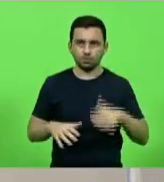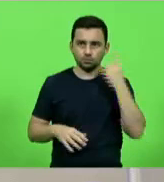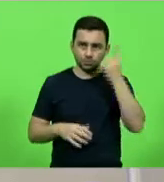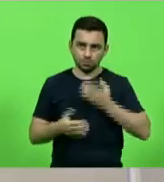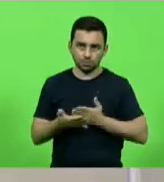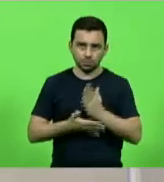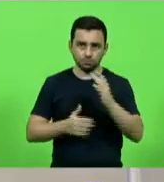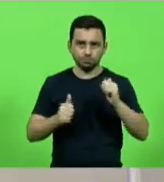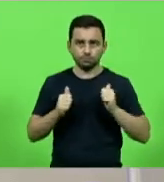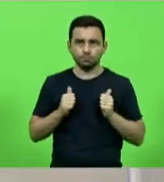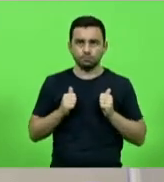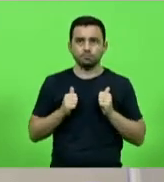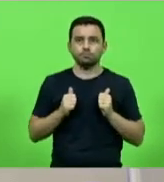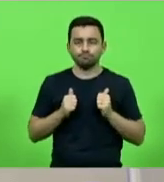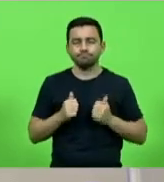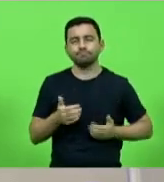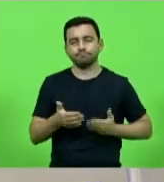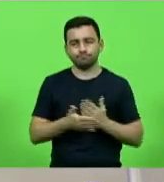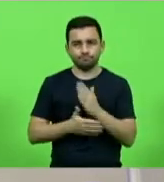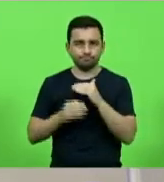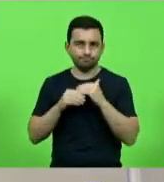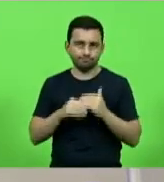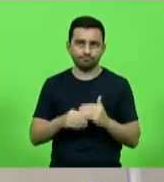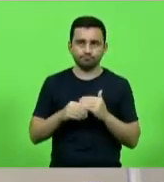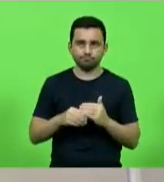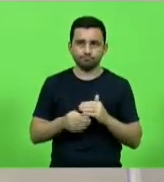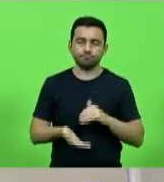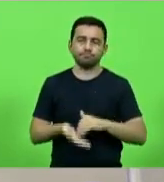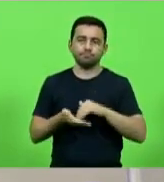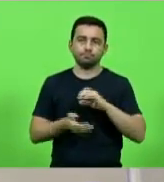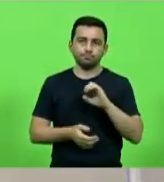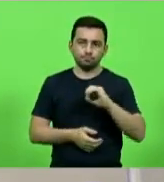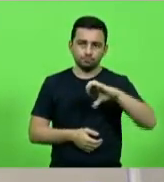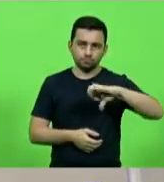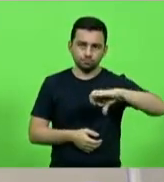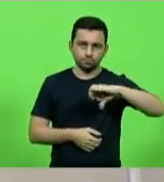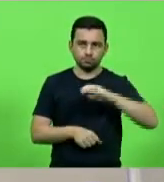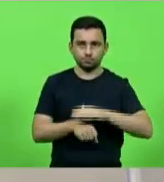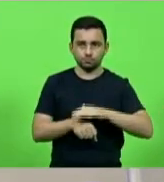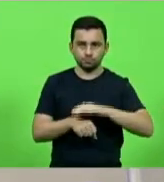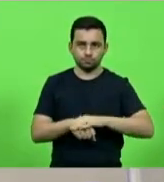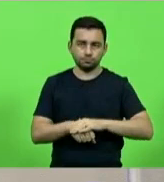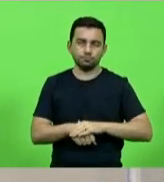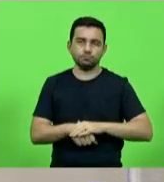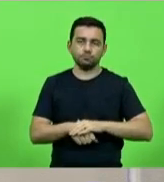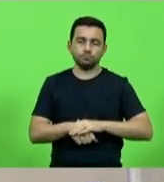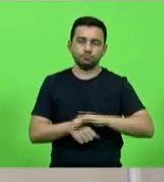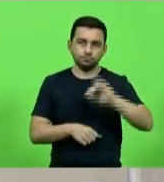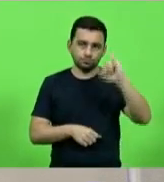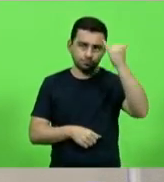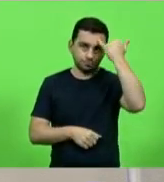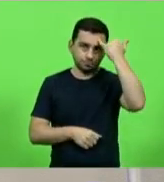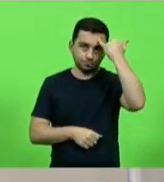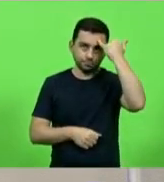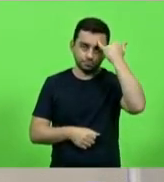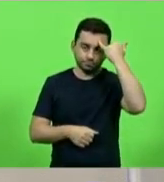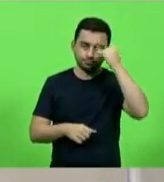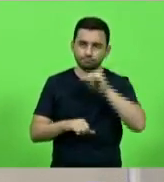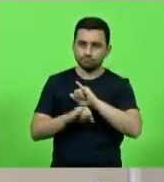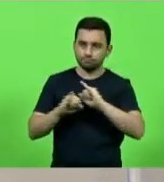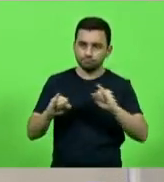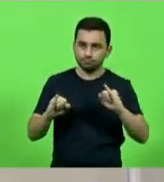permaneçam como se encontra. Aprovado por unanimidade. Moção 09, autor, deputado Jair Mioto, manifestando aos familiares do senhor